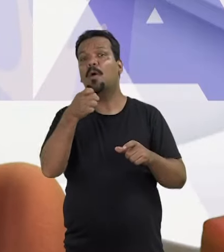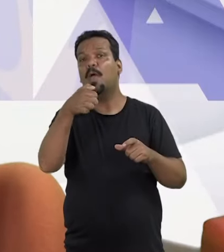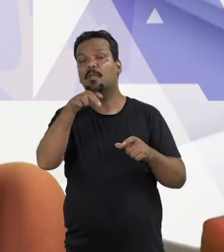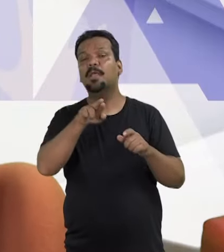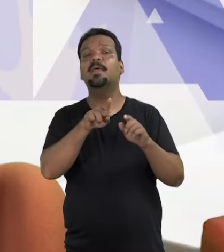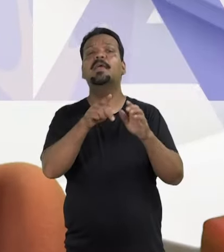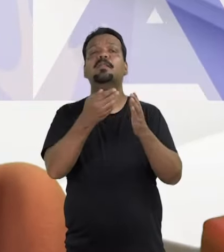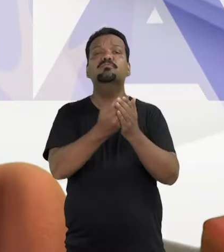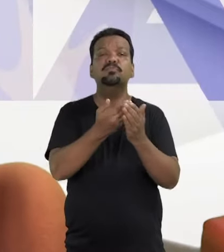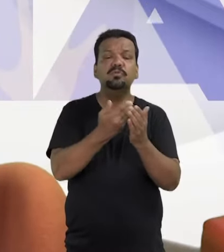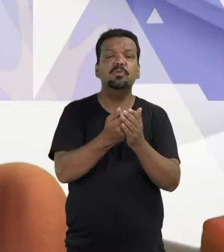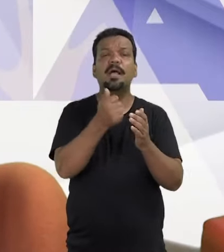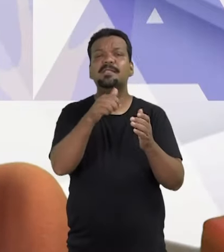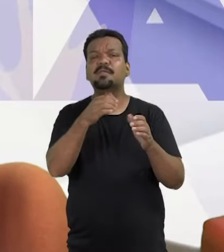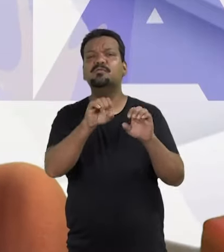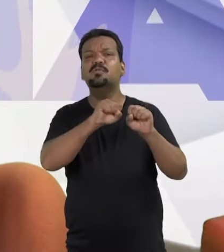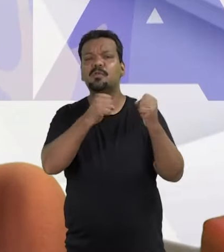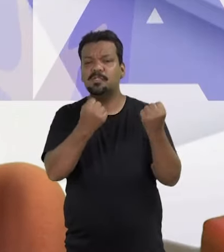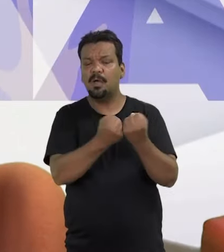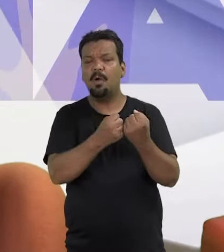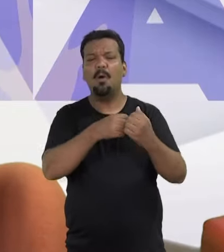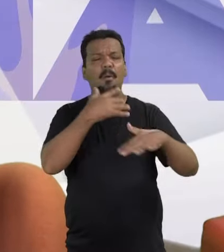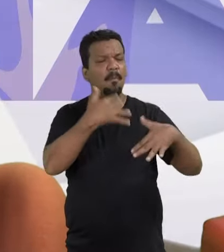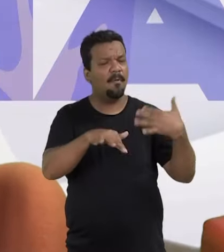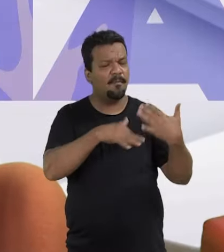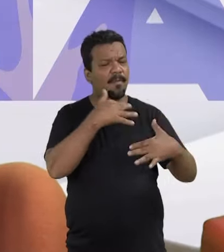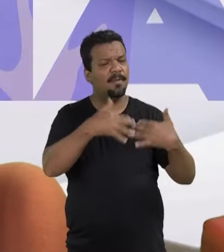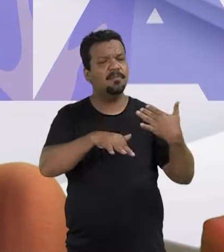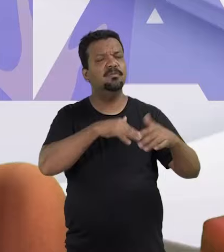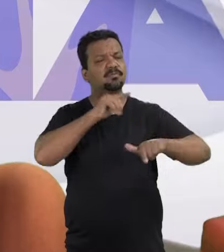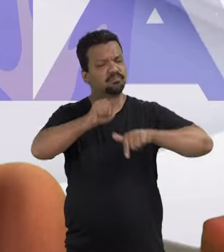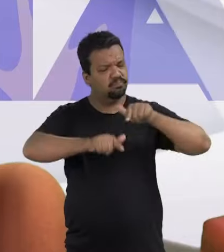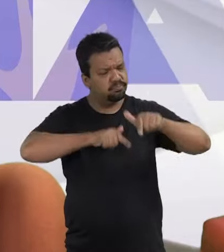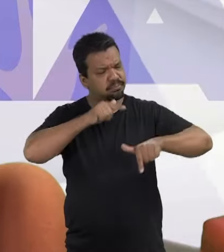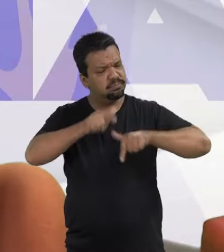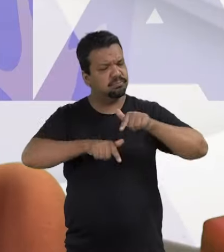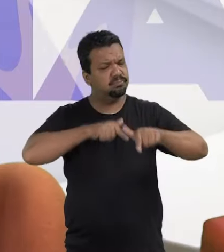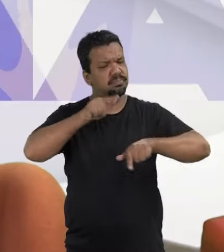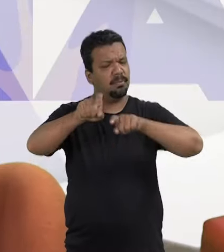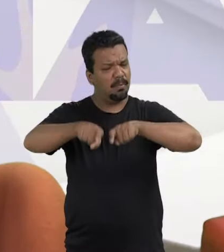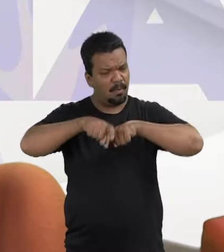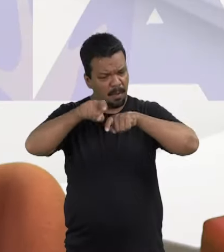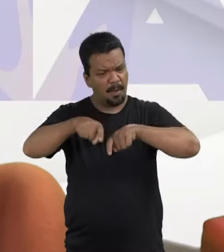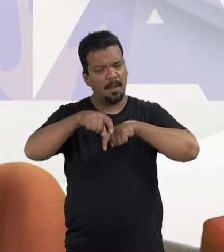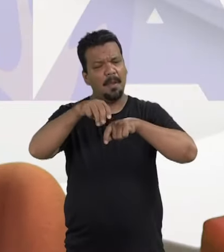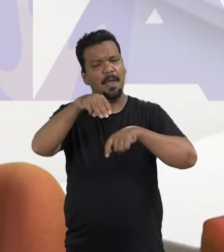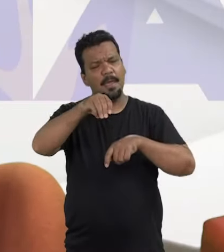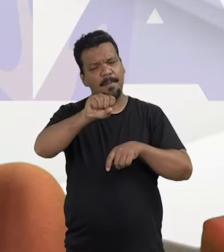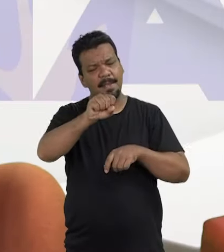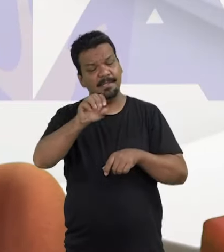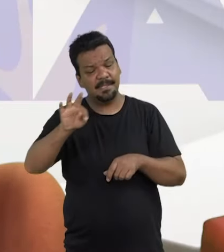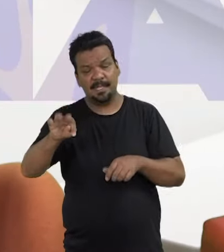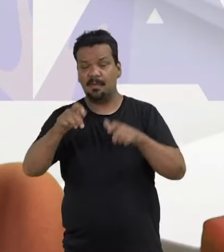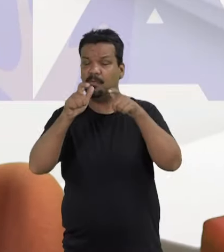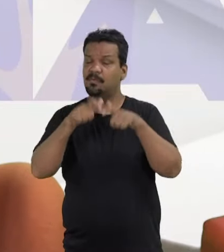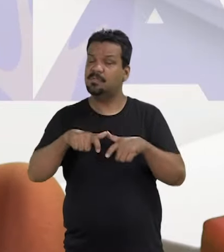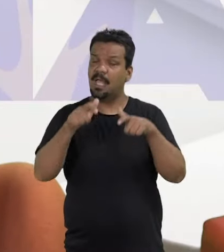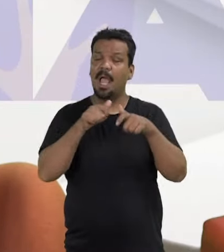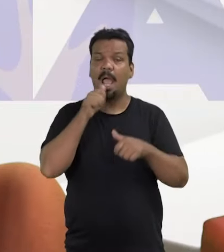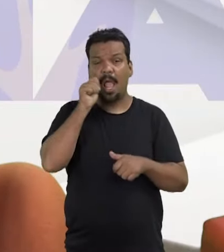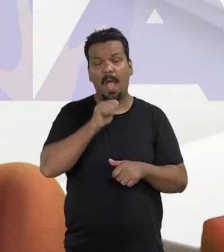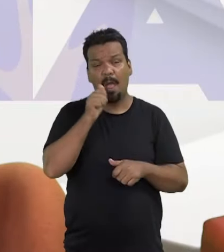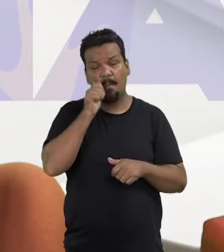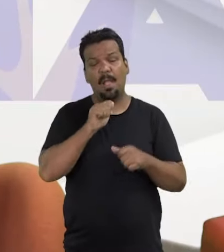Centro Dom Helder Câmara de Estudos e Ação Social, o Movimento dos Trabalhadores e Trabalhadoras Rurais Sem Terra, o